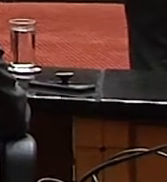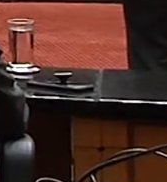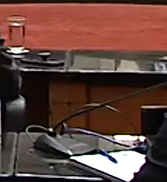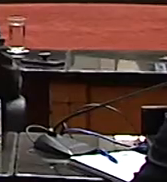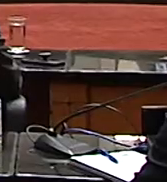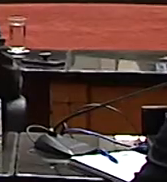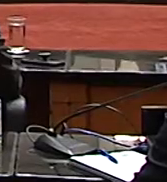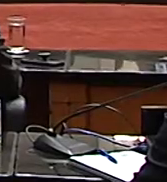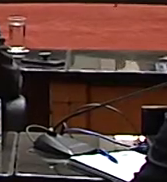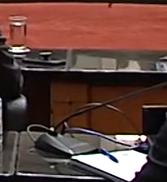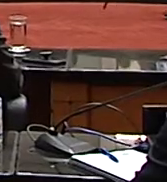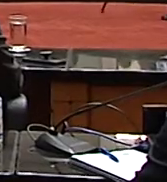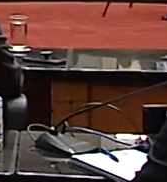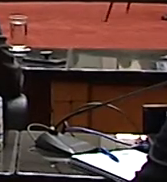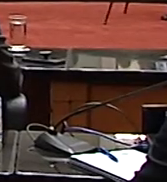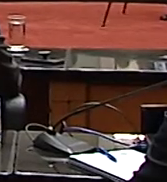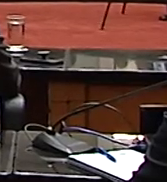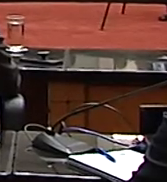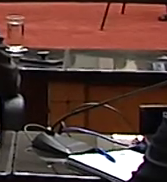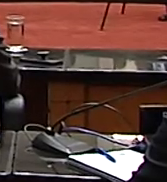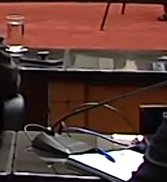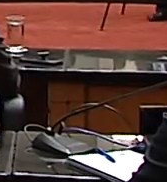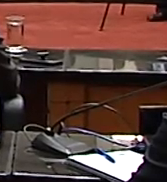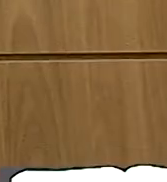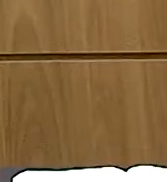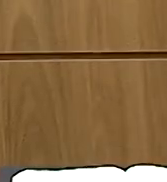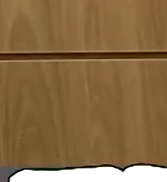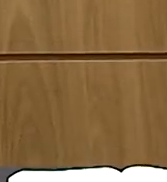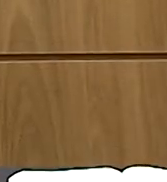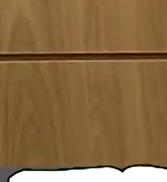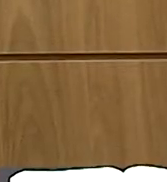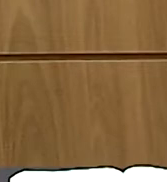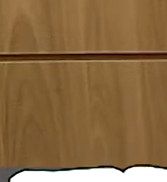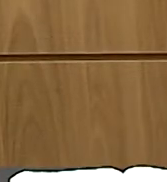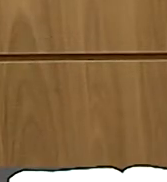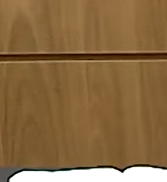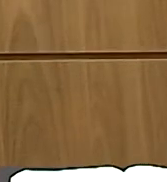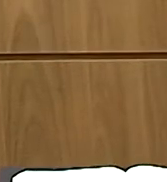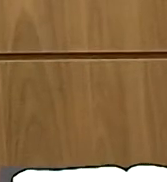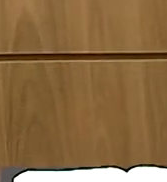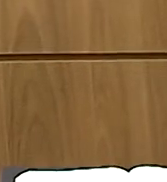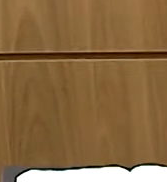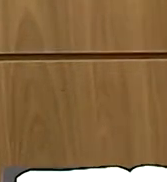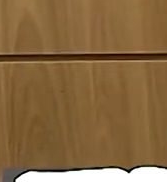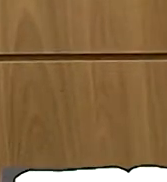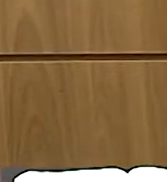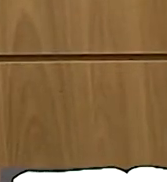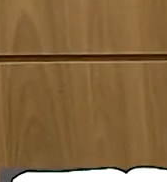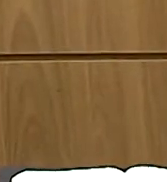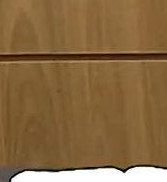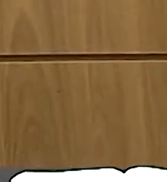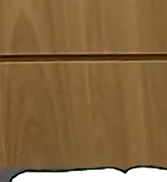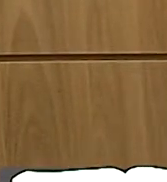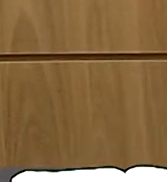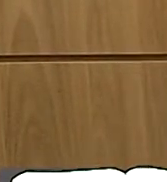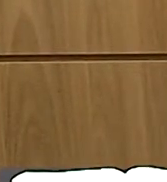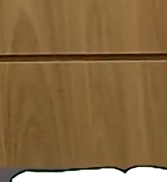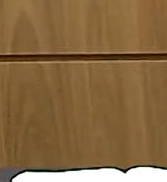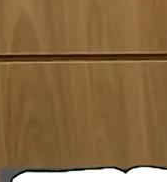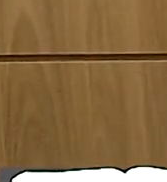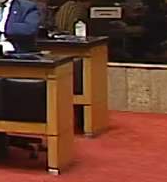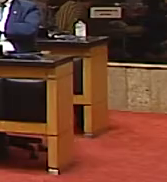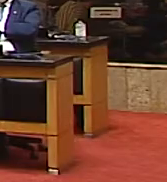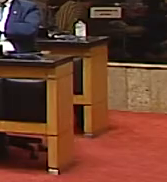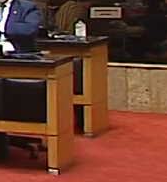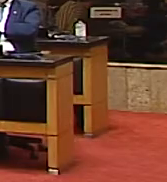Justiça e do Tribunal de Contas de Santa Catarina, do Procurador de Justiça do Ministério Público, de secretários de